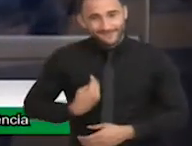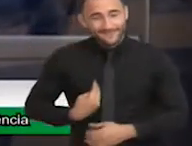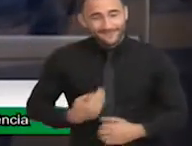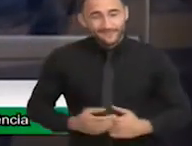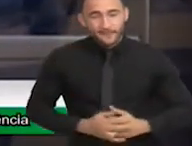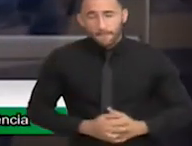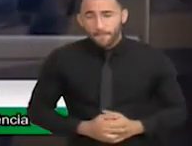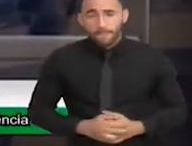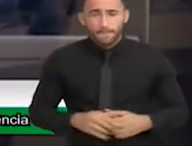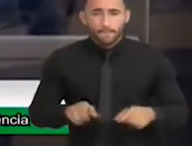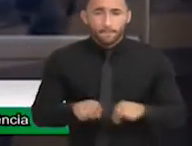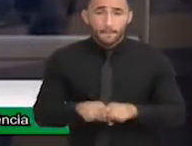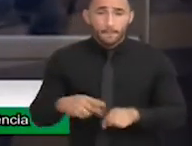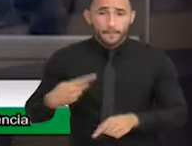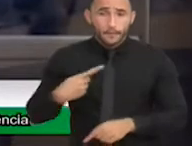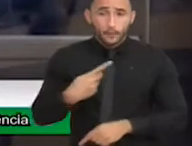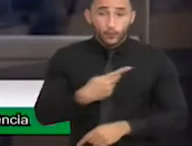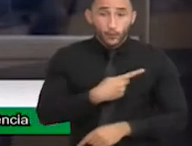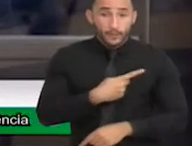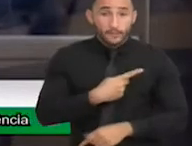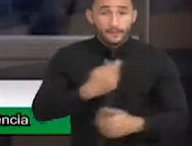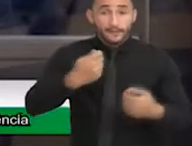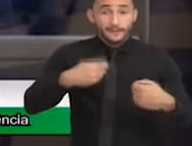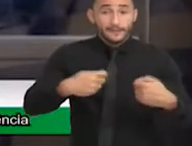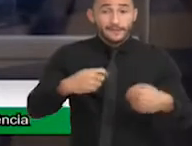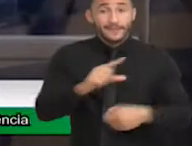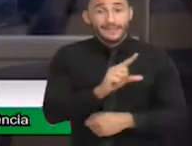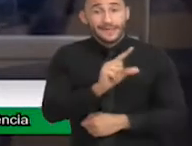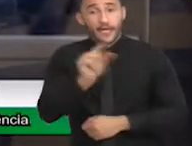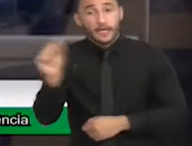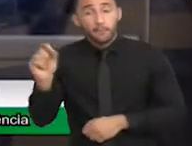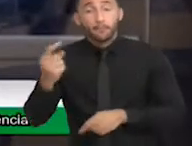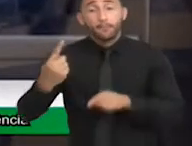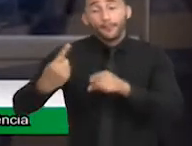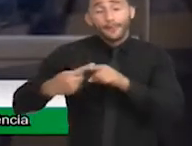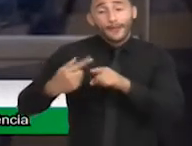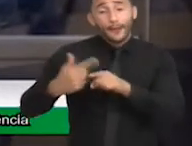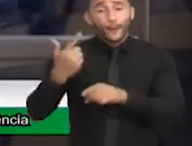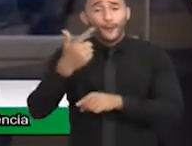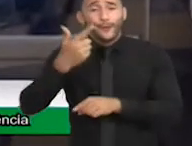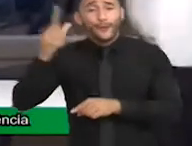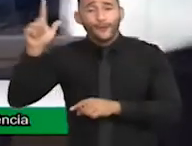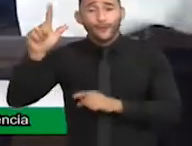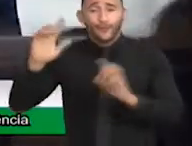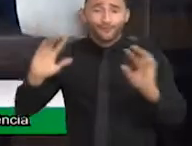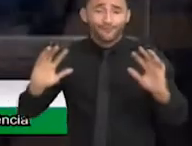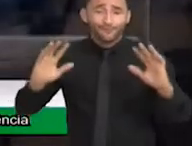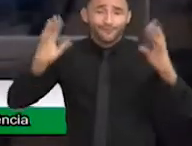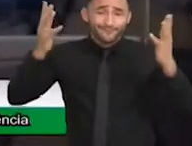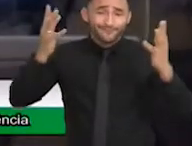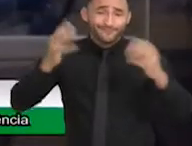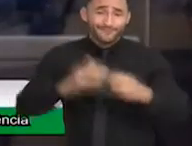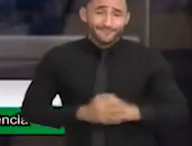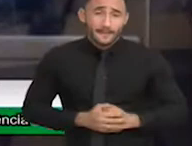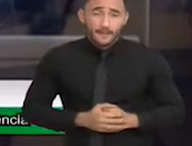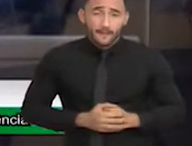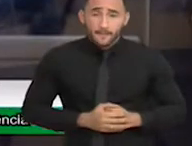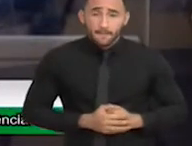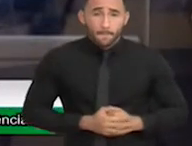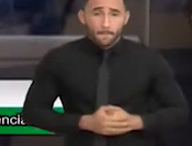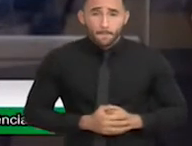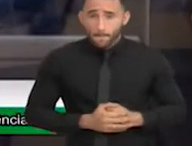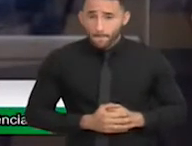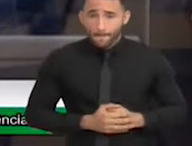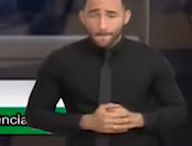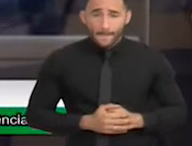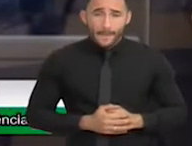A pastora vai precisar se ausentar, que ela tem um outro compromisso. Se, de repente, não sei se o Rogério ou a Ana quer se estar aqui na mesa, por